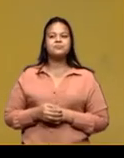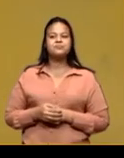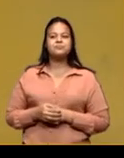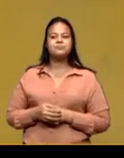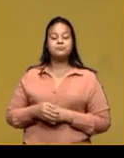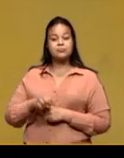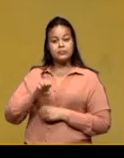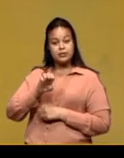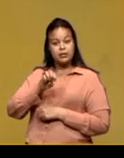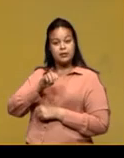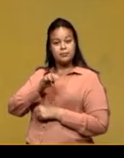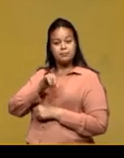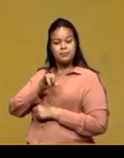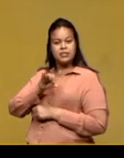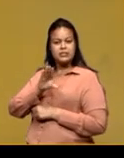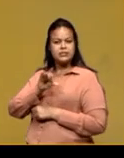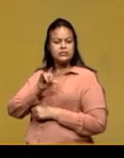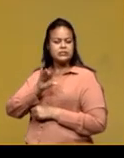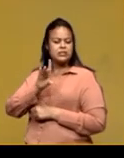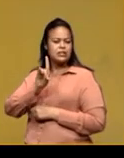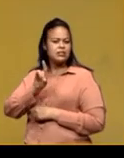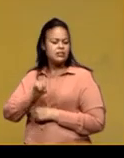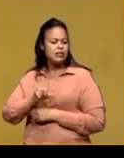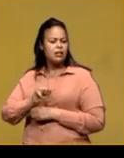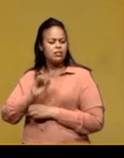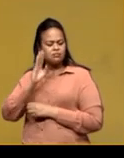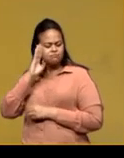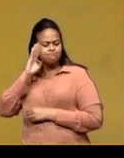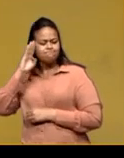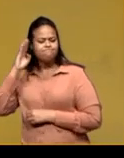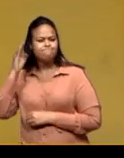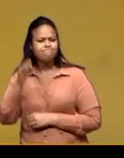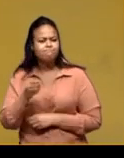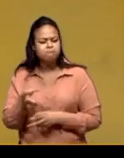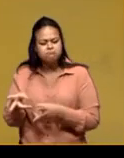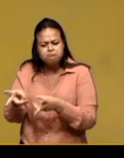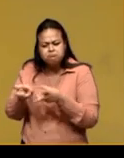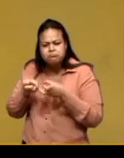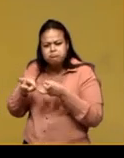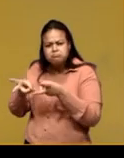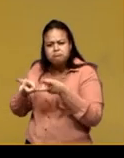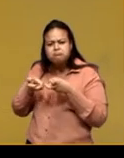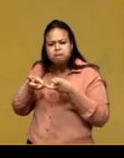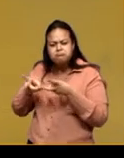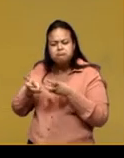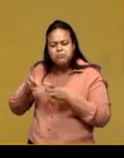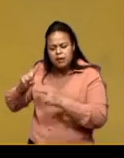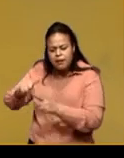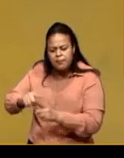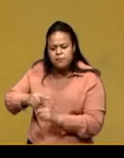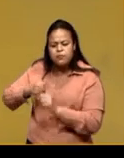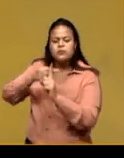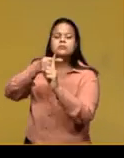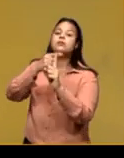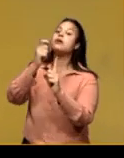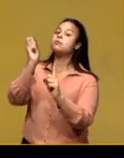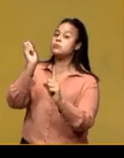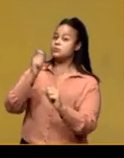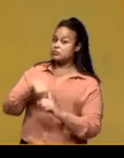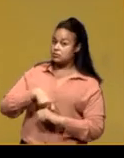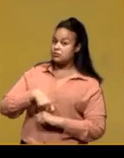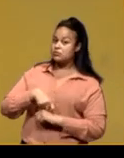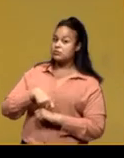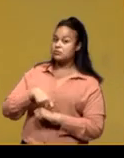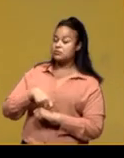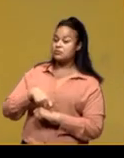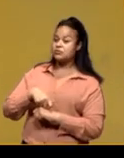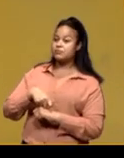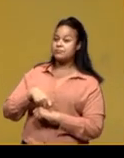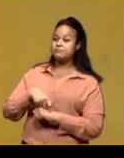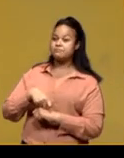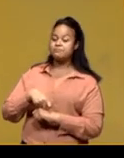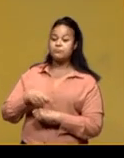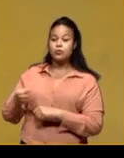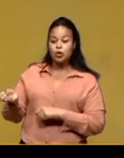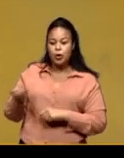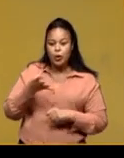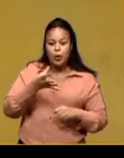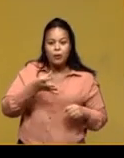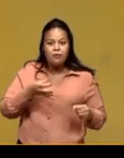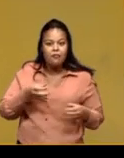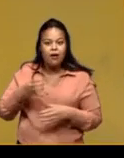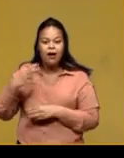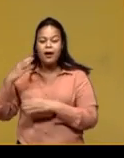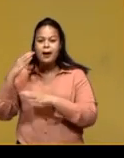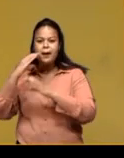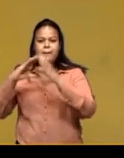Emicida. É fundamental que a gente consiga resgatar a positividade. Em um novo single com Ivete